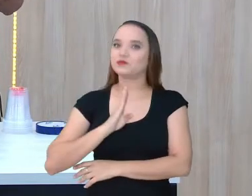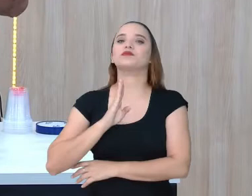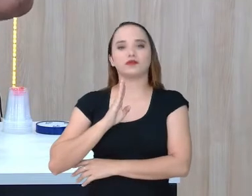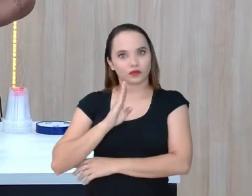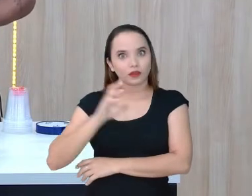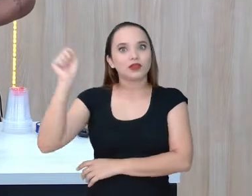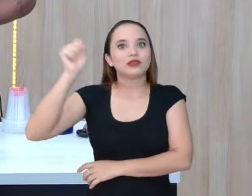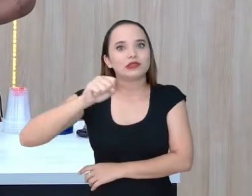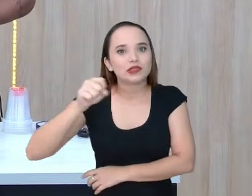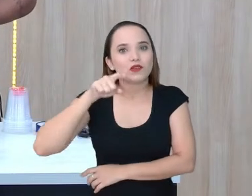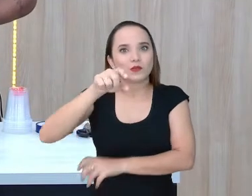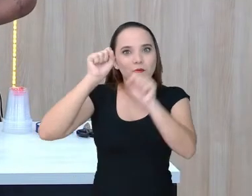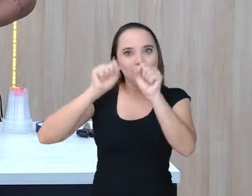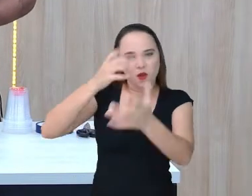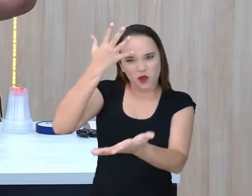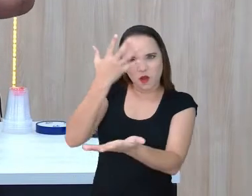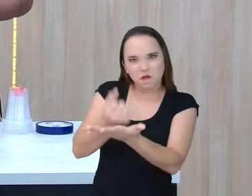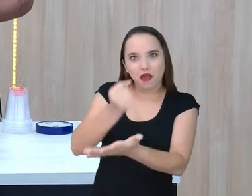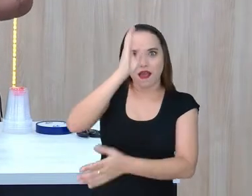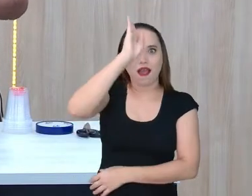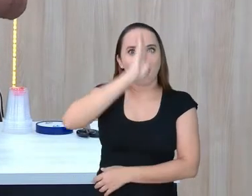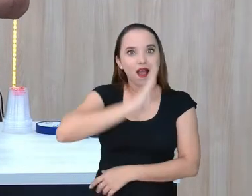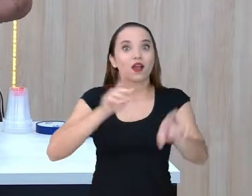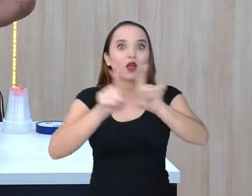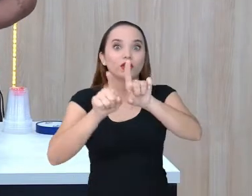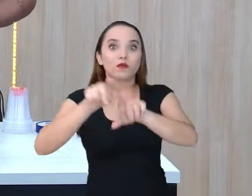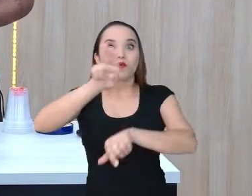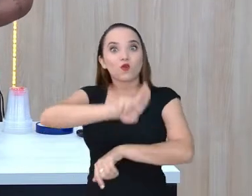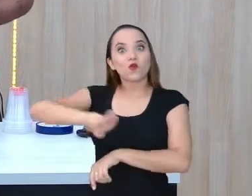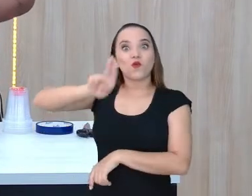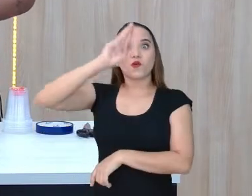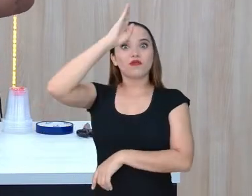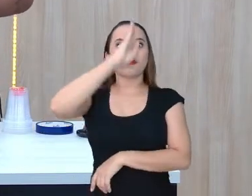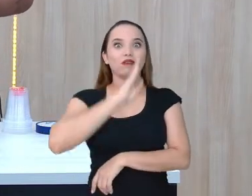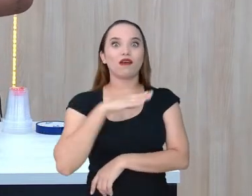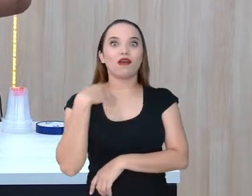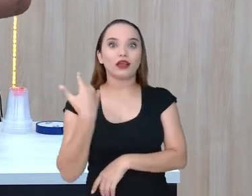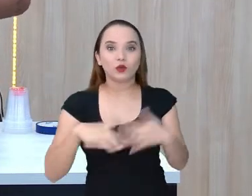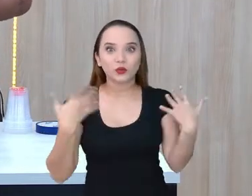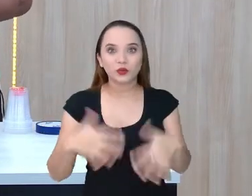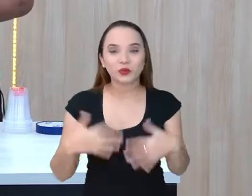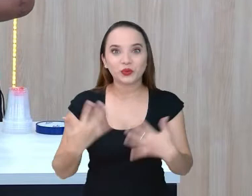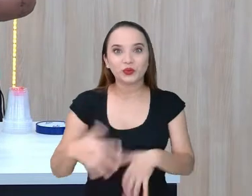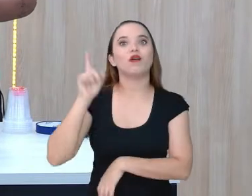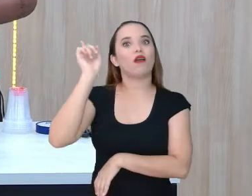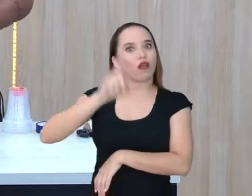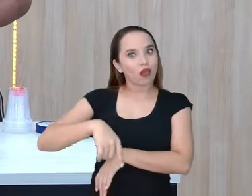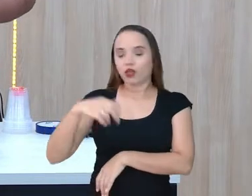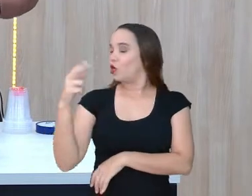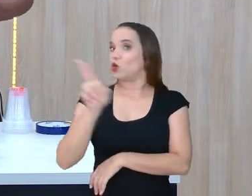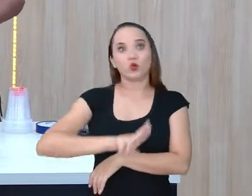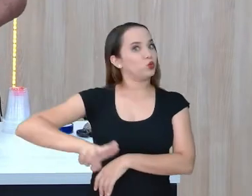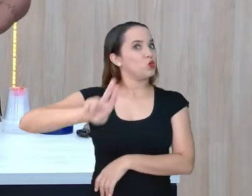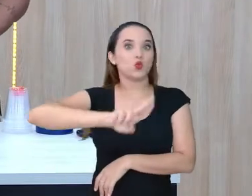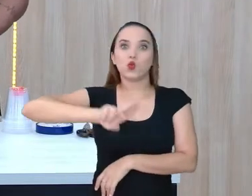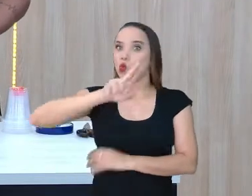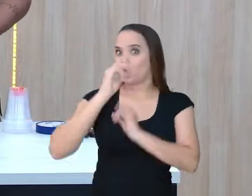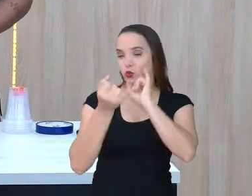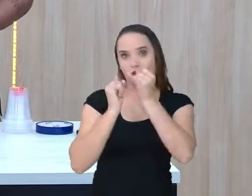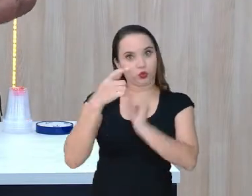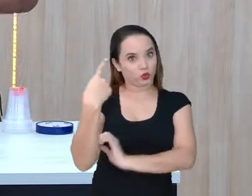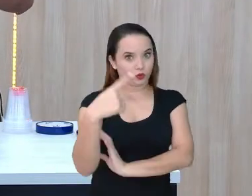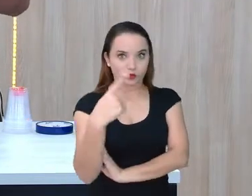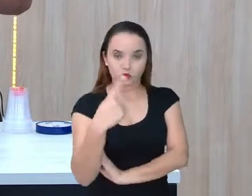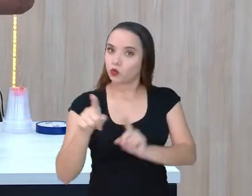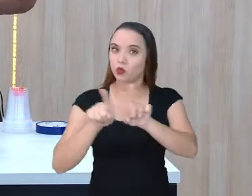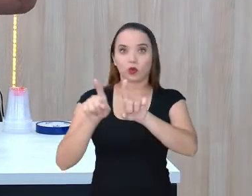baixar o aplicativo, como para você utilizar. Então, ele não consome os dados da sua internet, nem necessita de Wi-Fi.